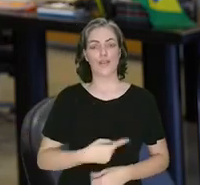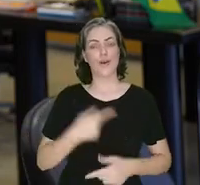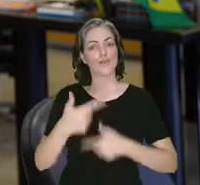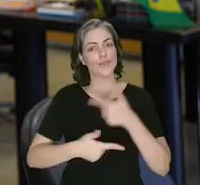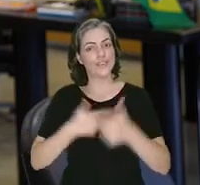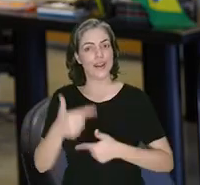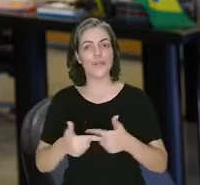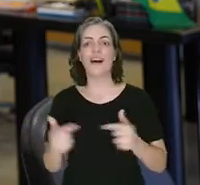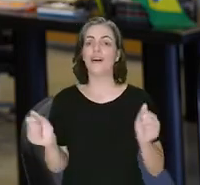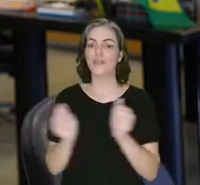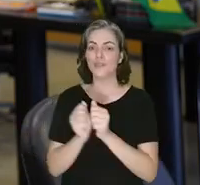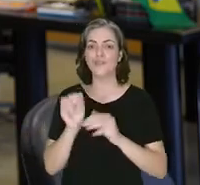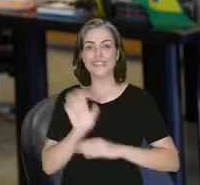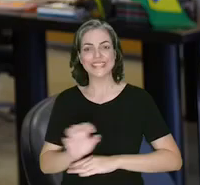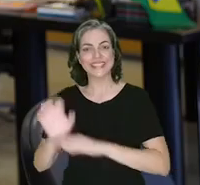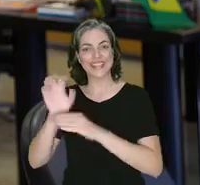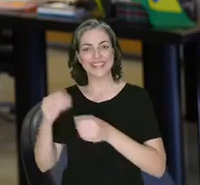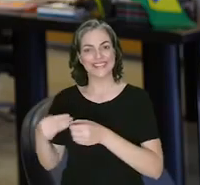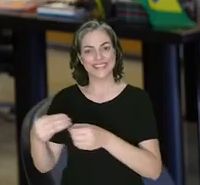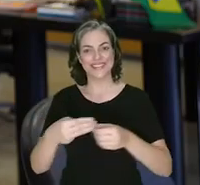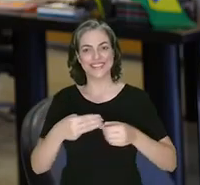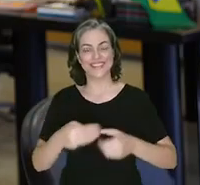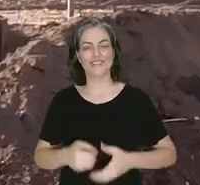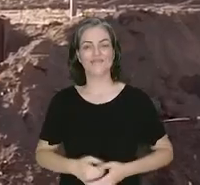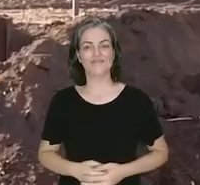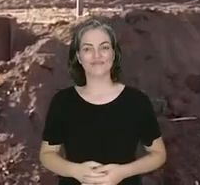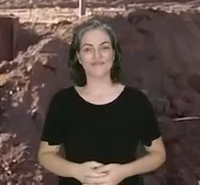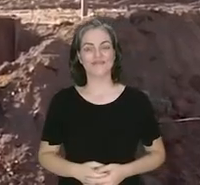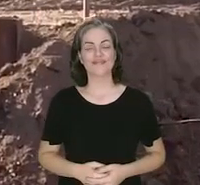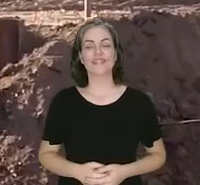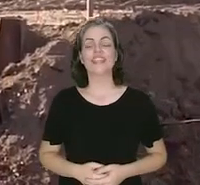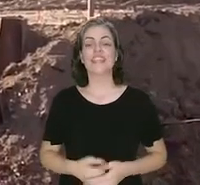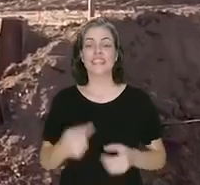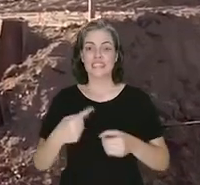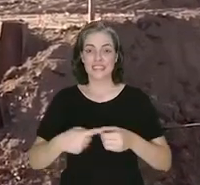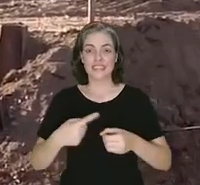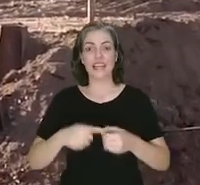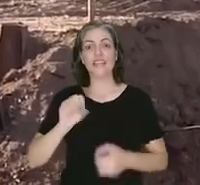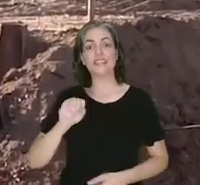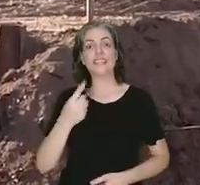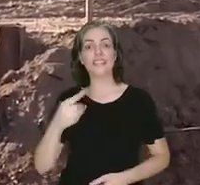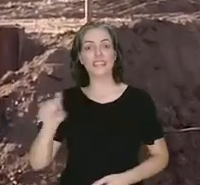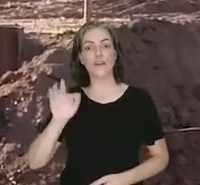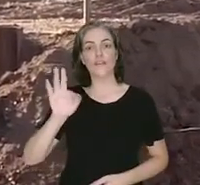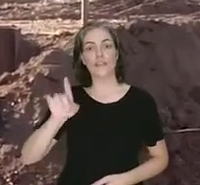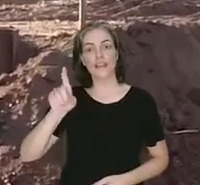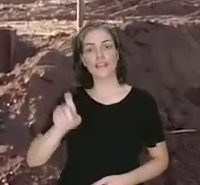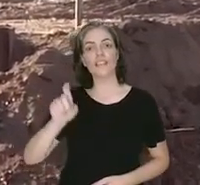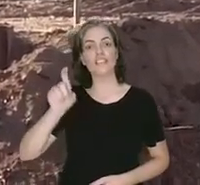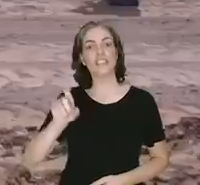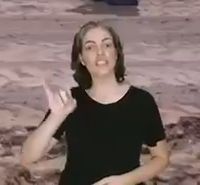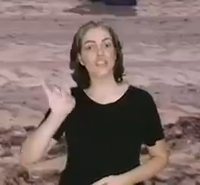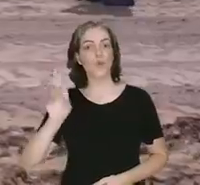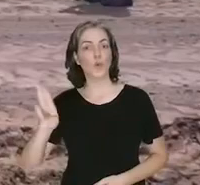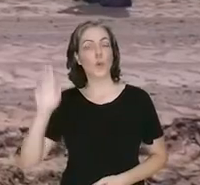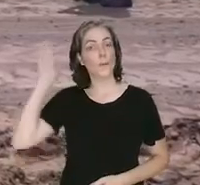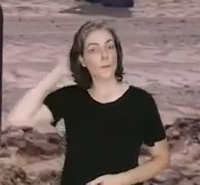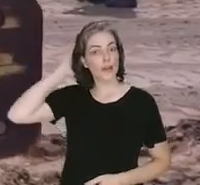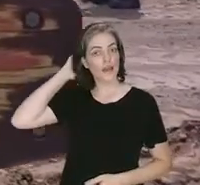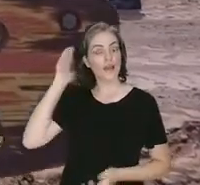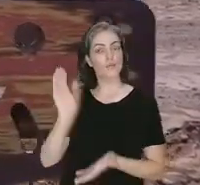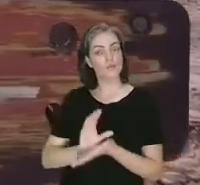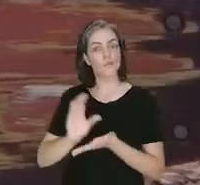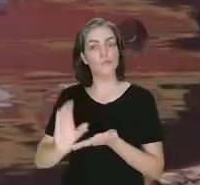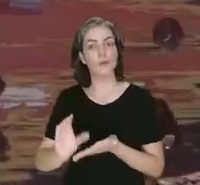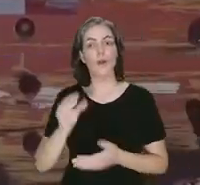conjunto com os estados e com os municípios. E nesta semana, São Félix do Xingu, no Pará, recebeu mais de